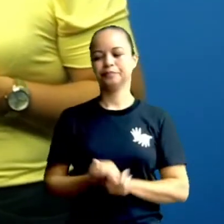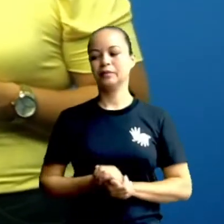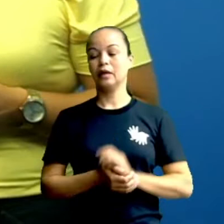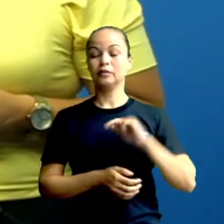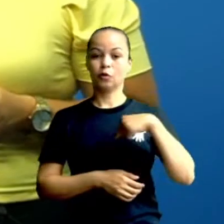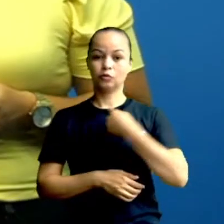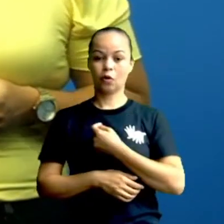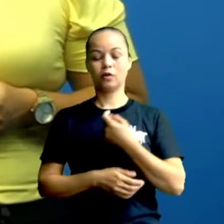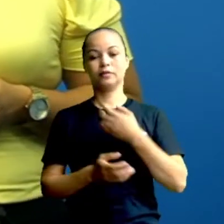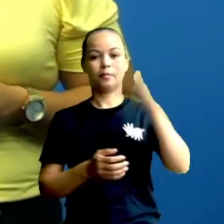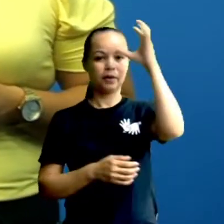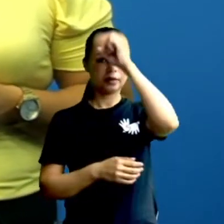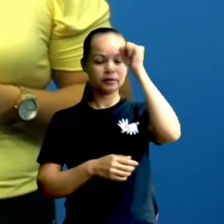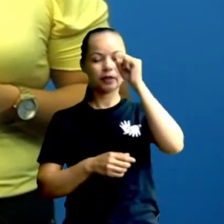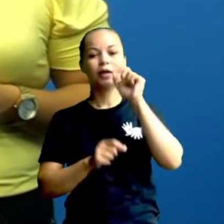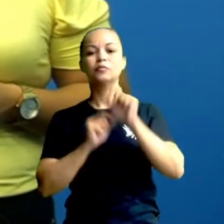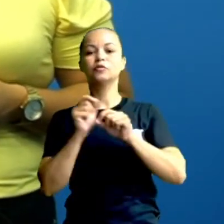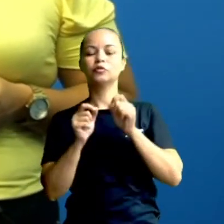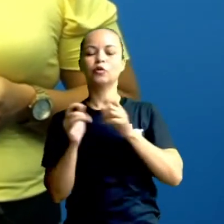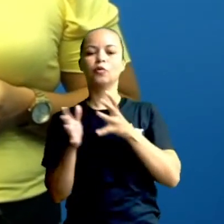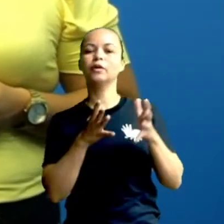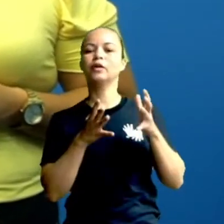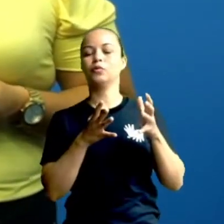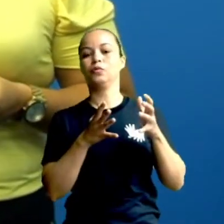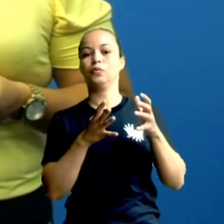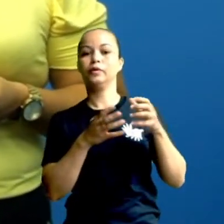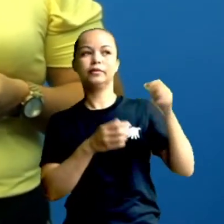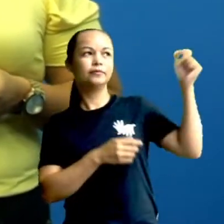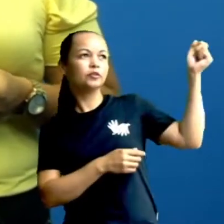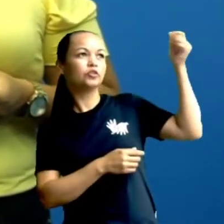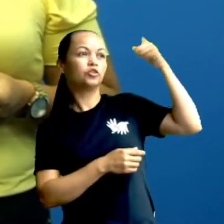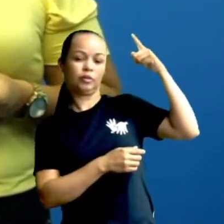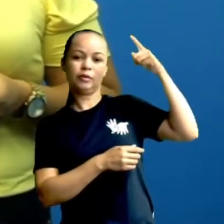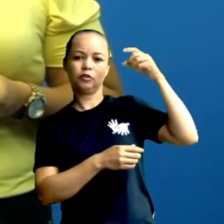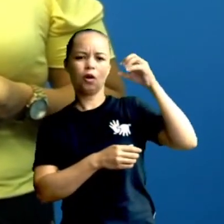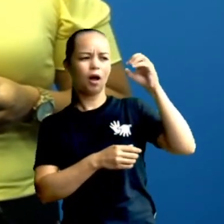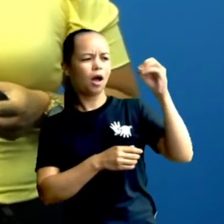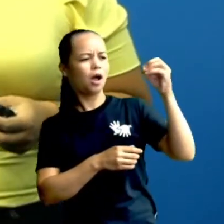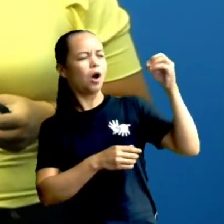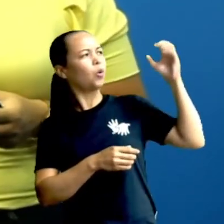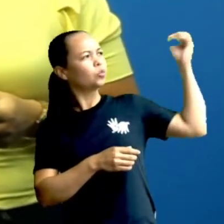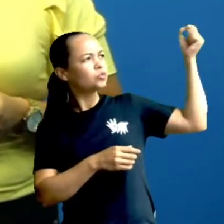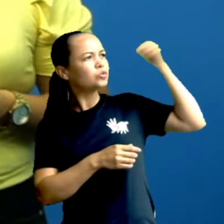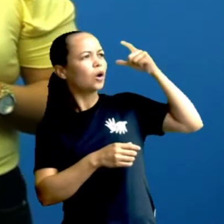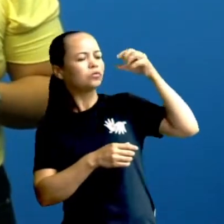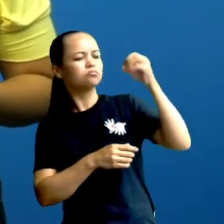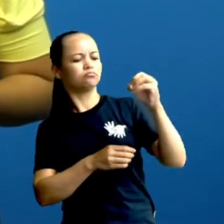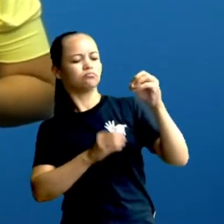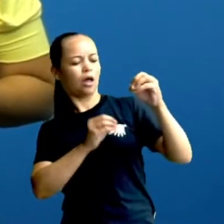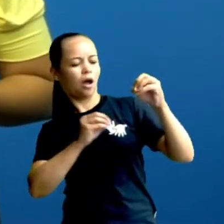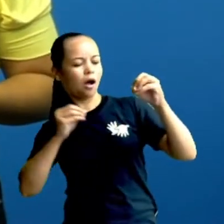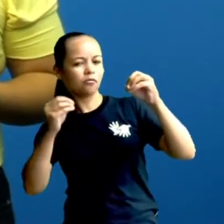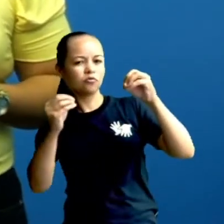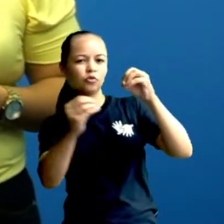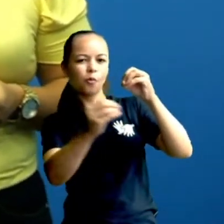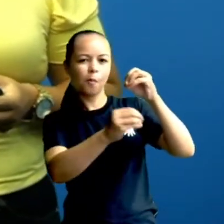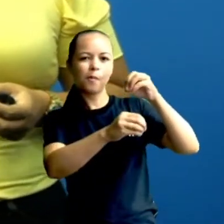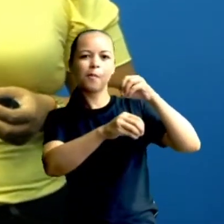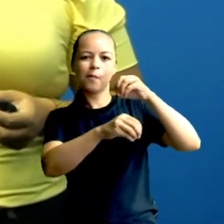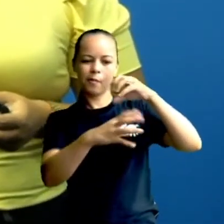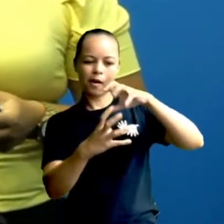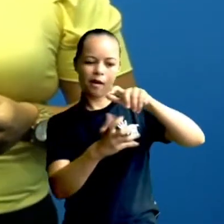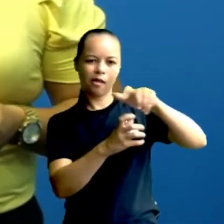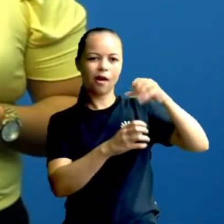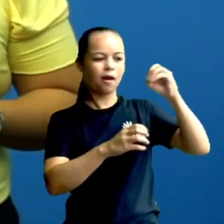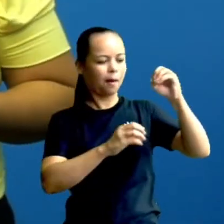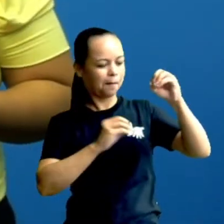passada sobre sistema solar. Quem lembra? O Sol está lá no centro, os planetas em volta, todos